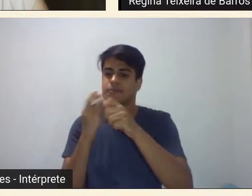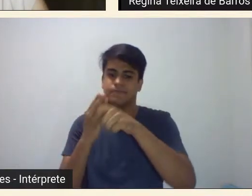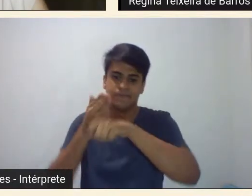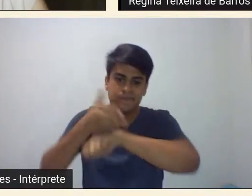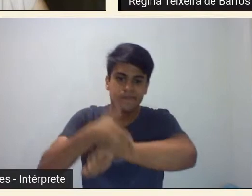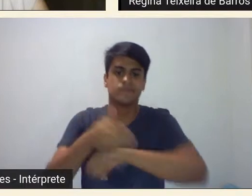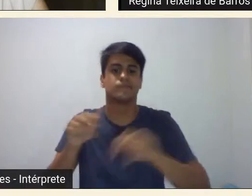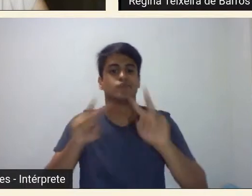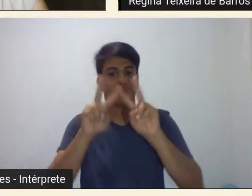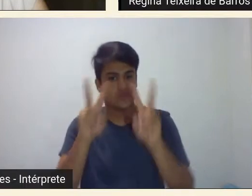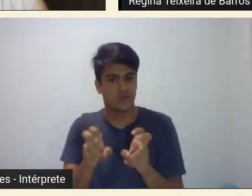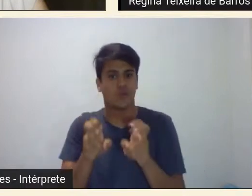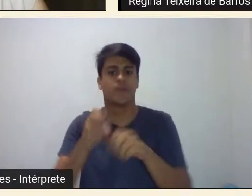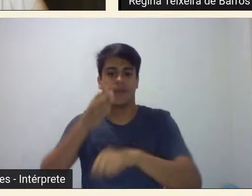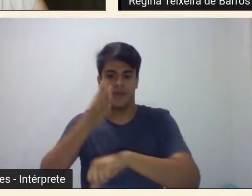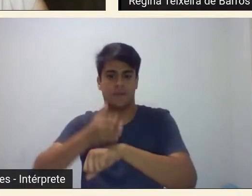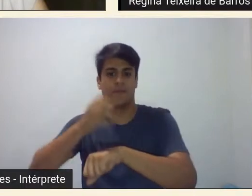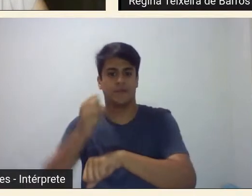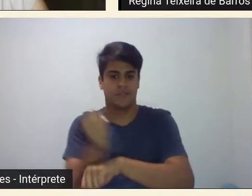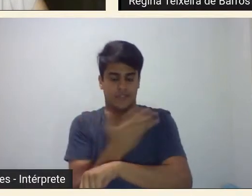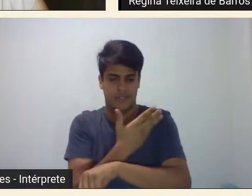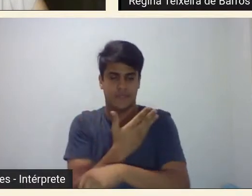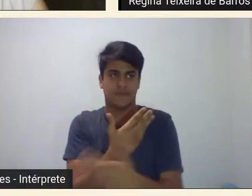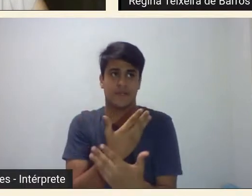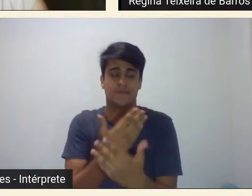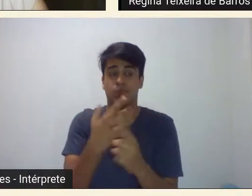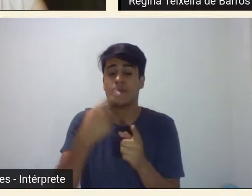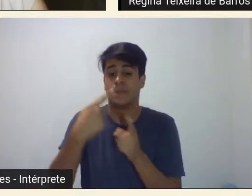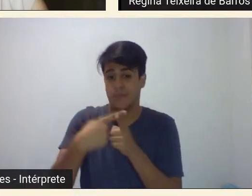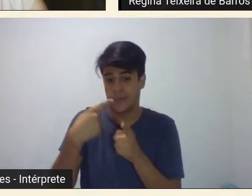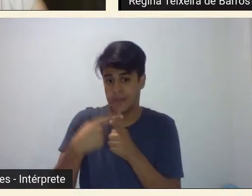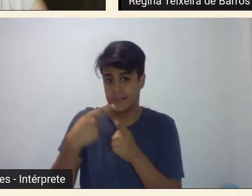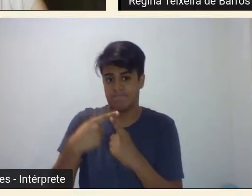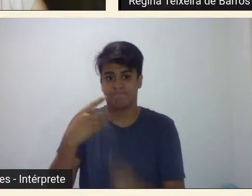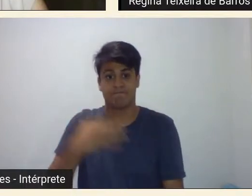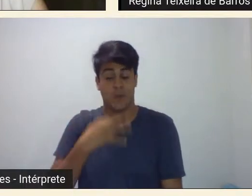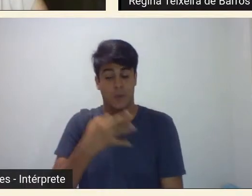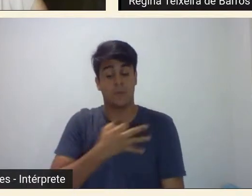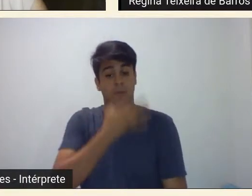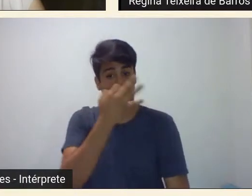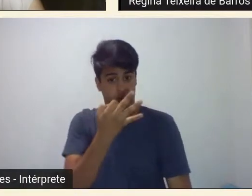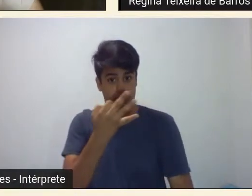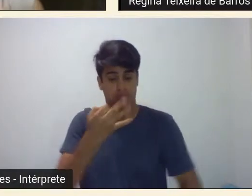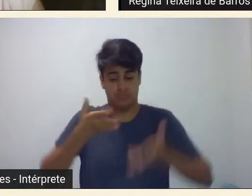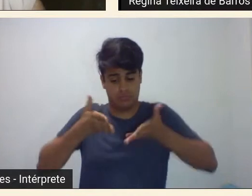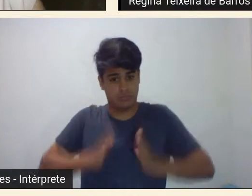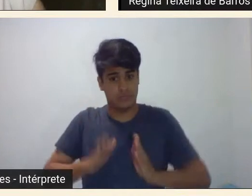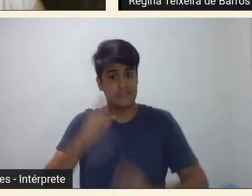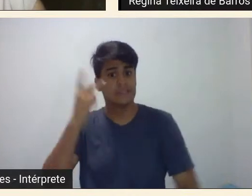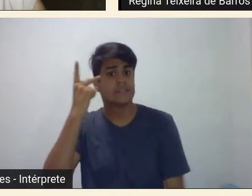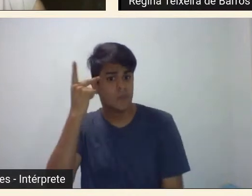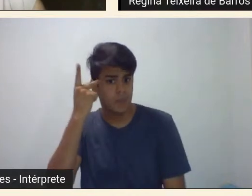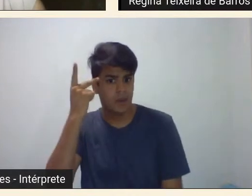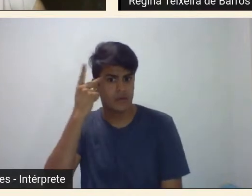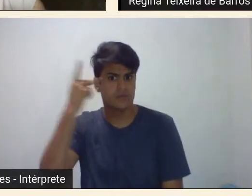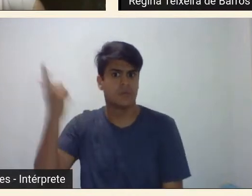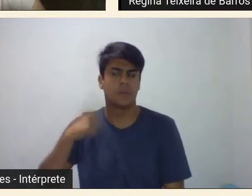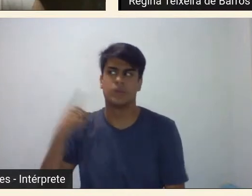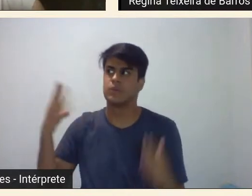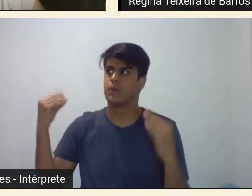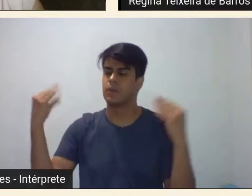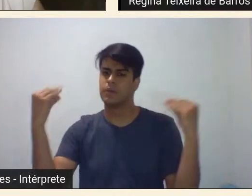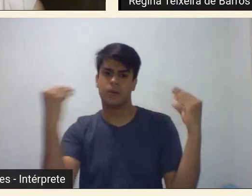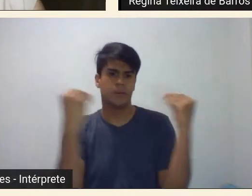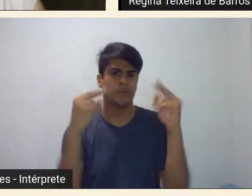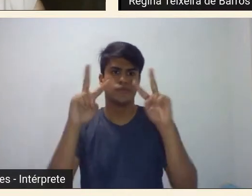sobre o modernismo é porque para mim sendo de São Paulo e ouvindo falar tanto de semana